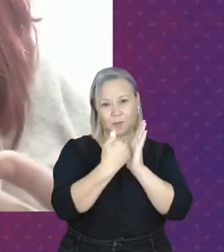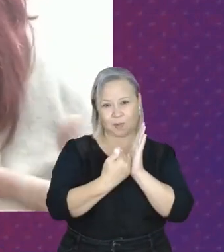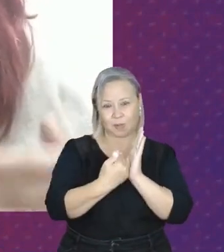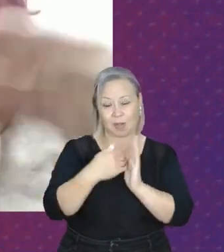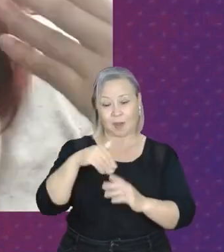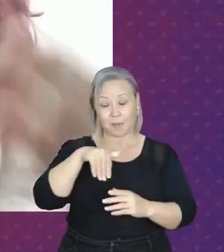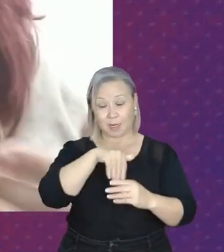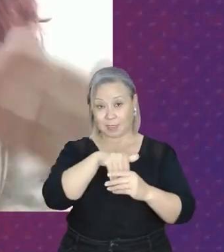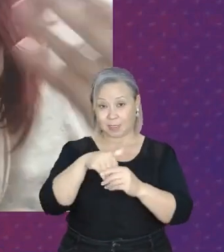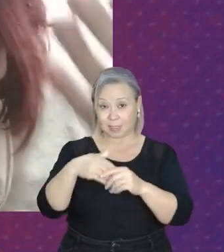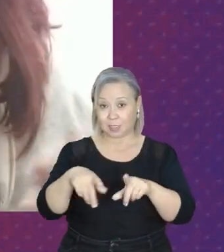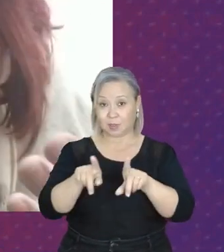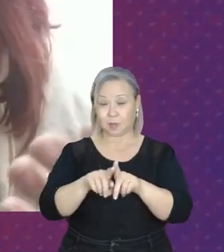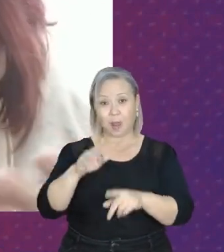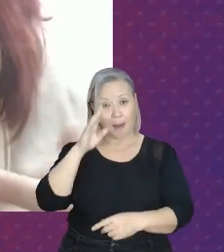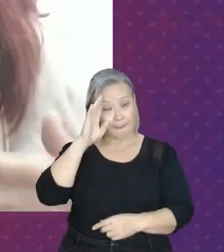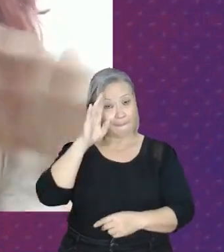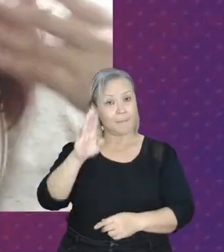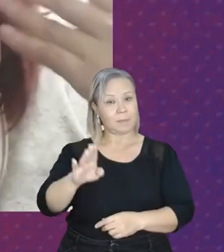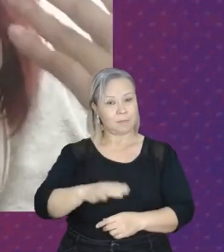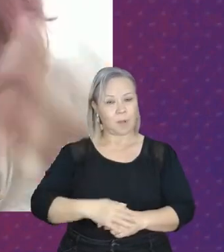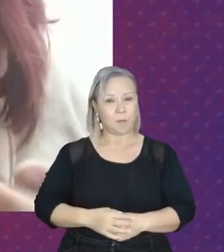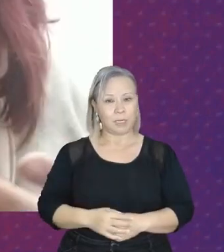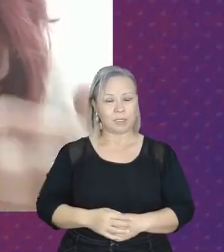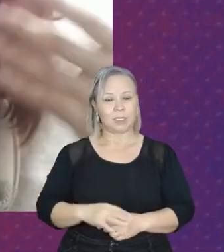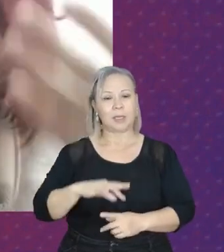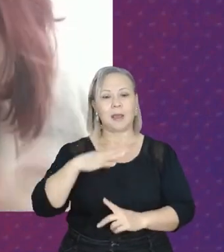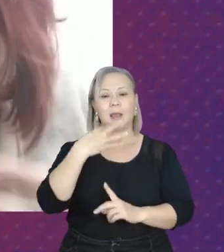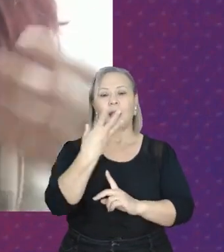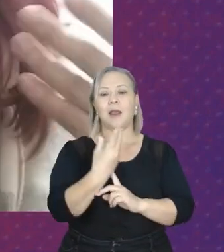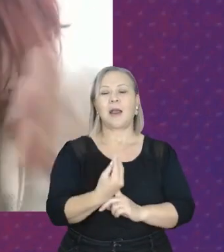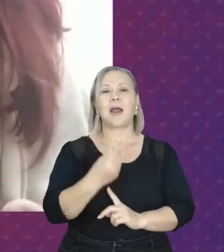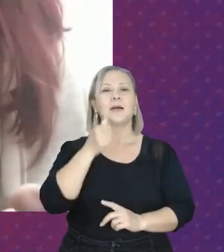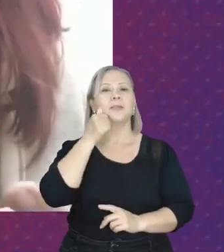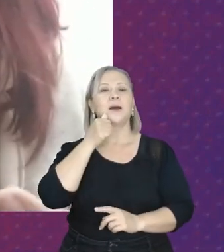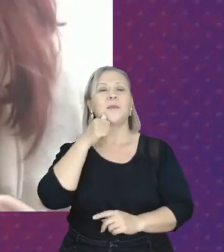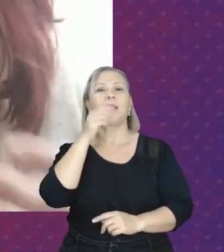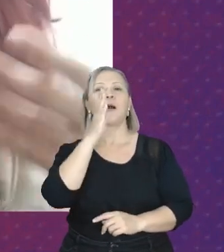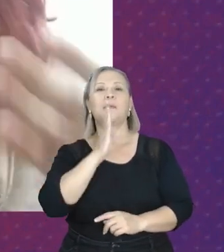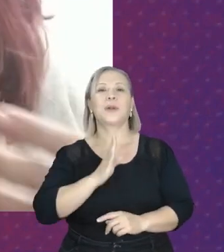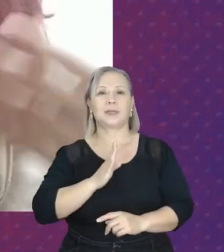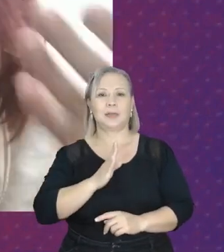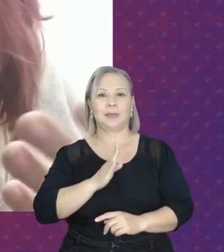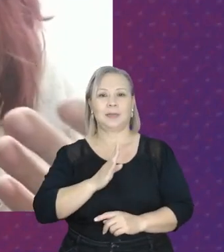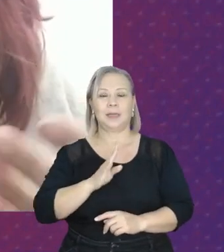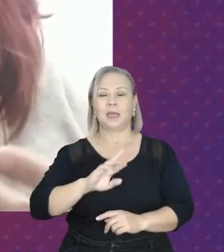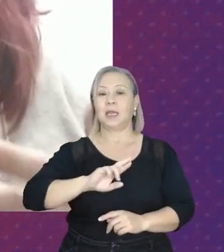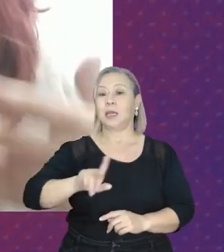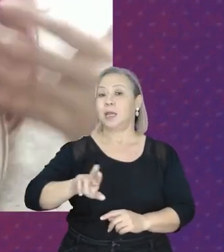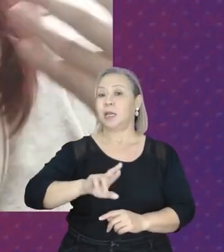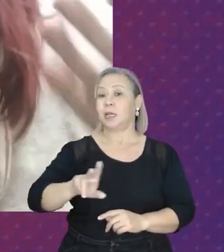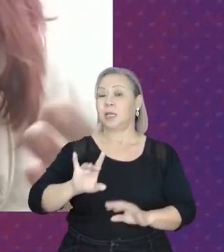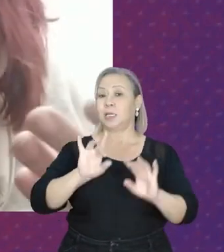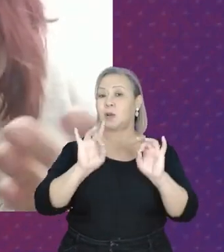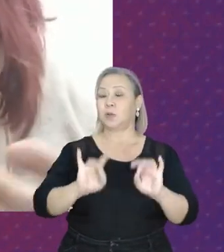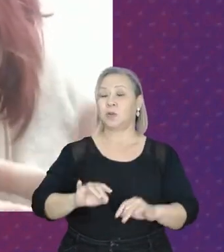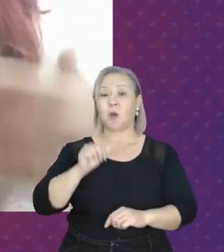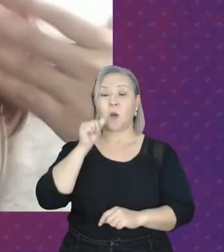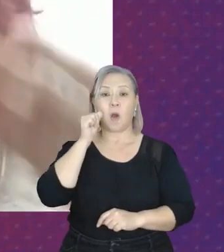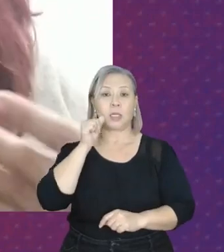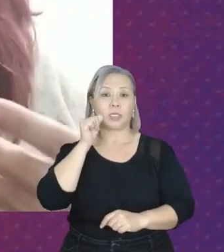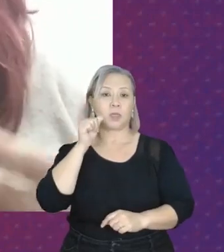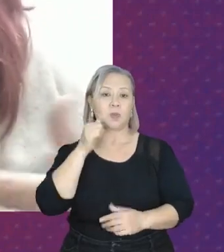eleições, principalmente a arte da mulher brasileira. e não apenas as mulheres